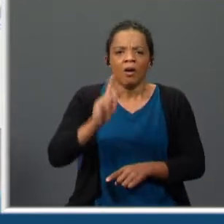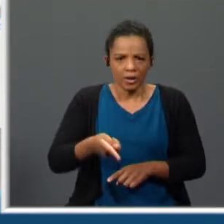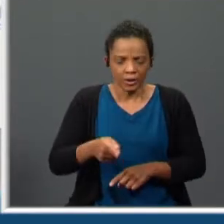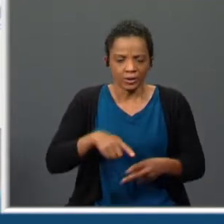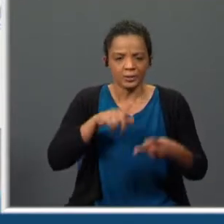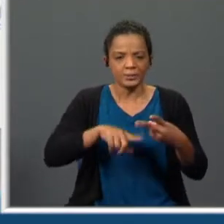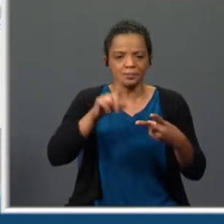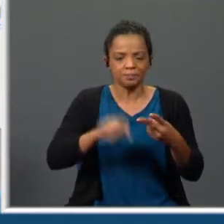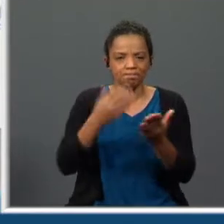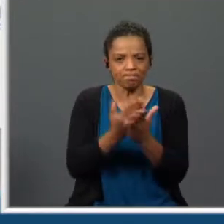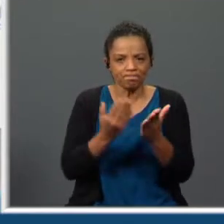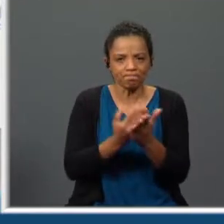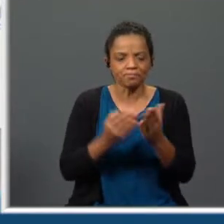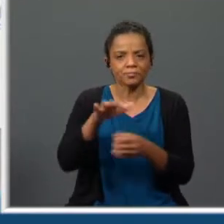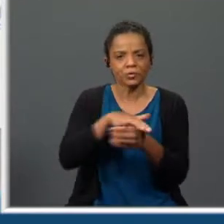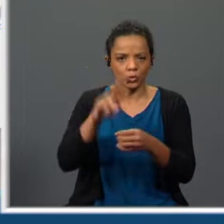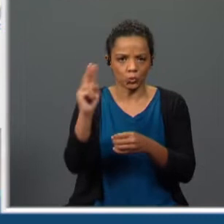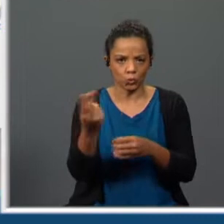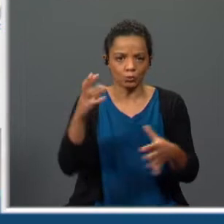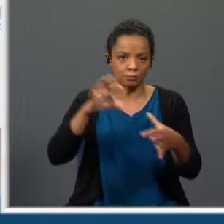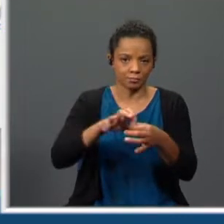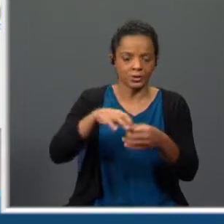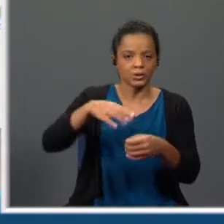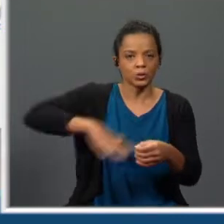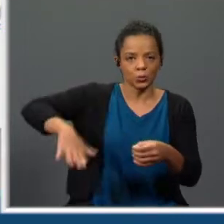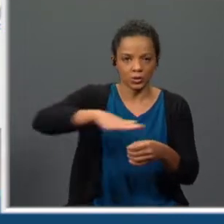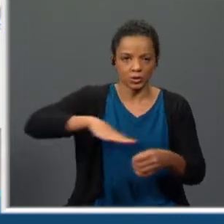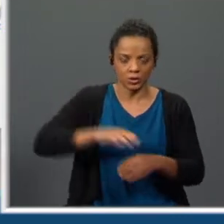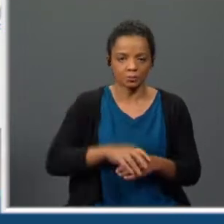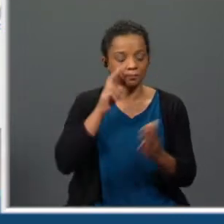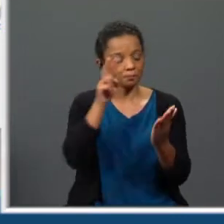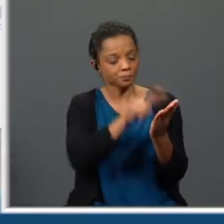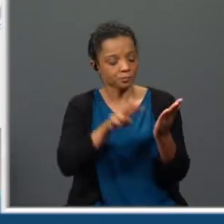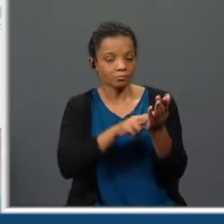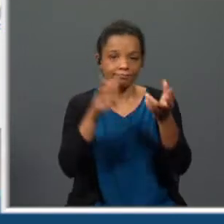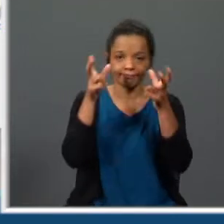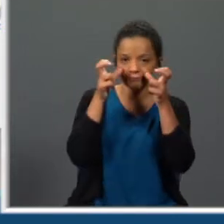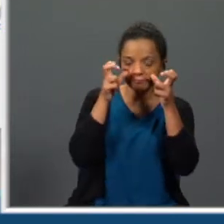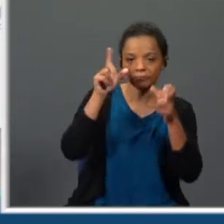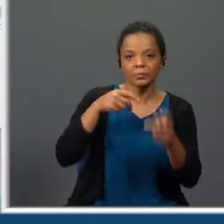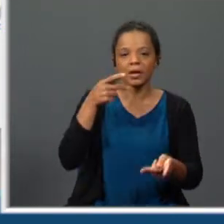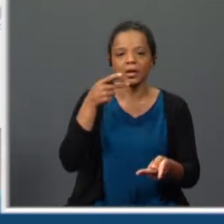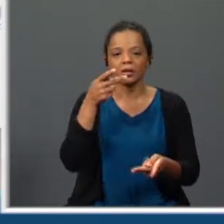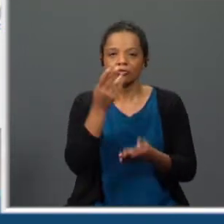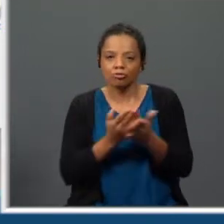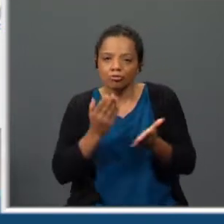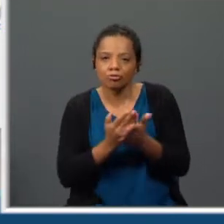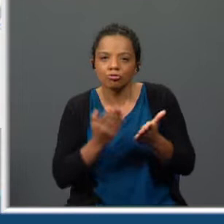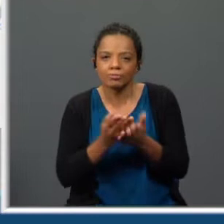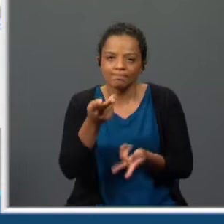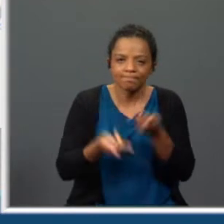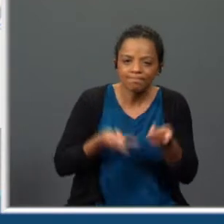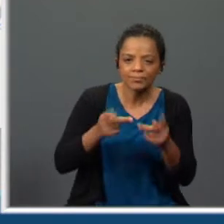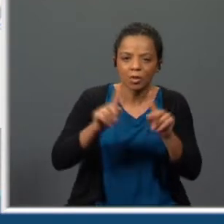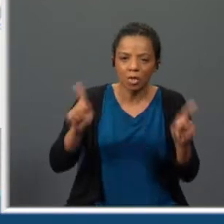vamos analisar dois quadros relacionados com esta cena, vamos ler, ouvir e analisar certos e perceber